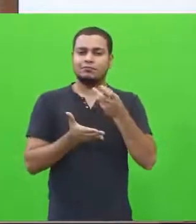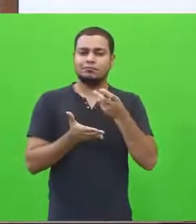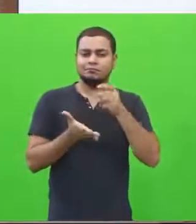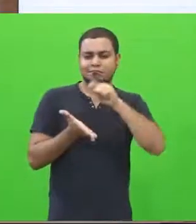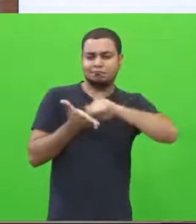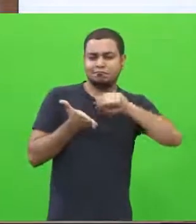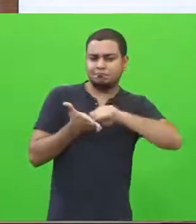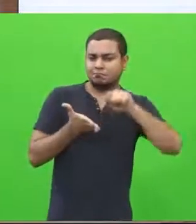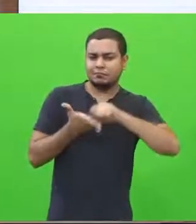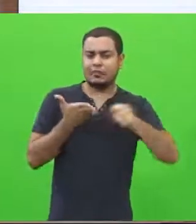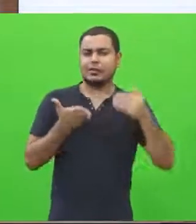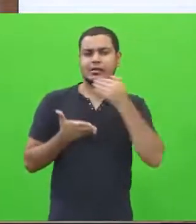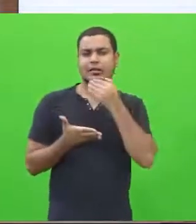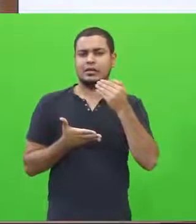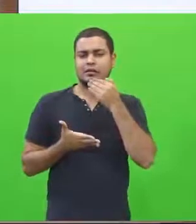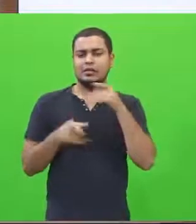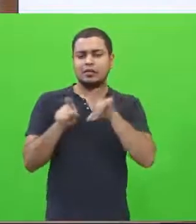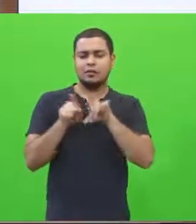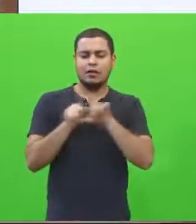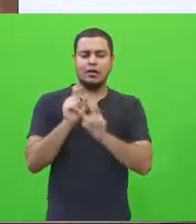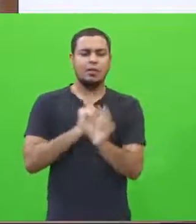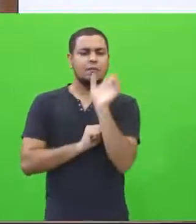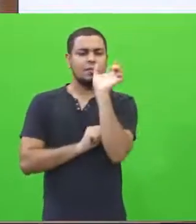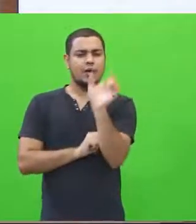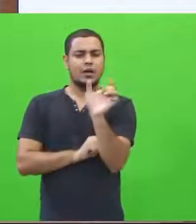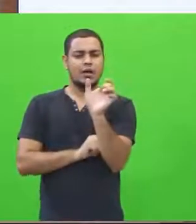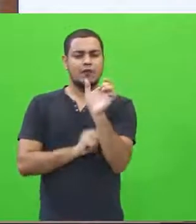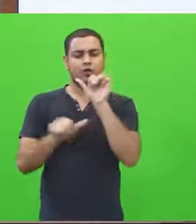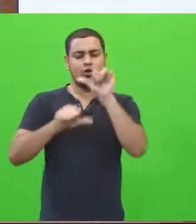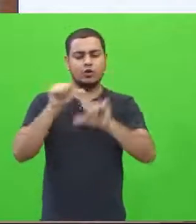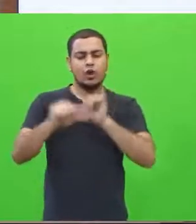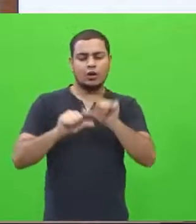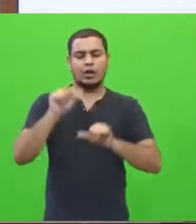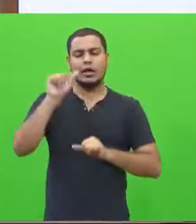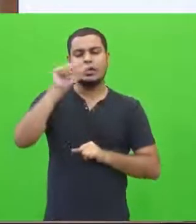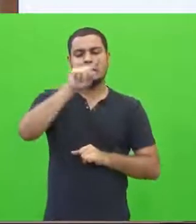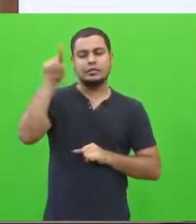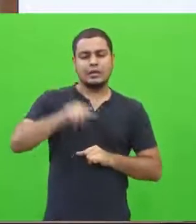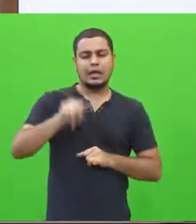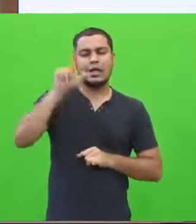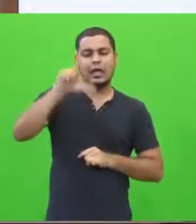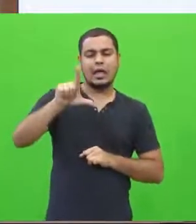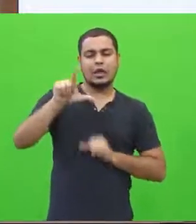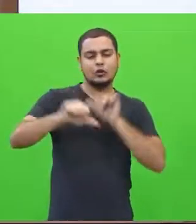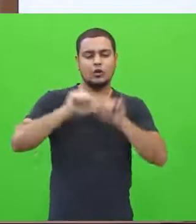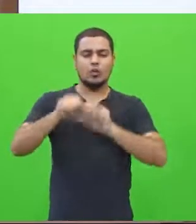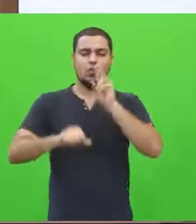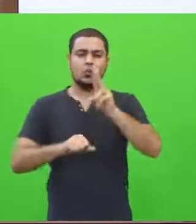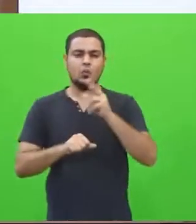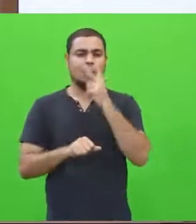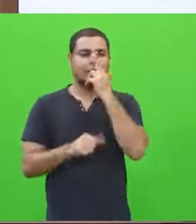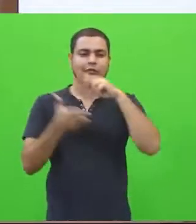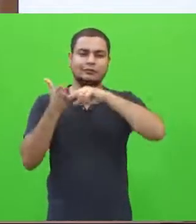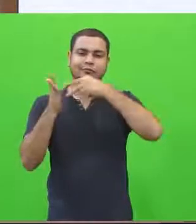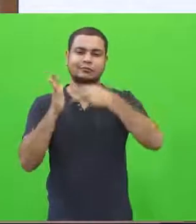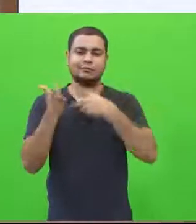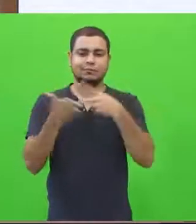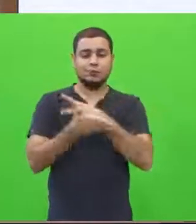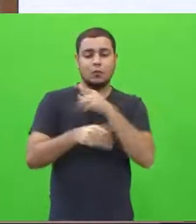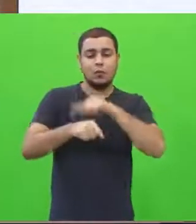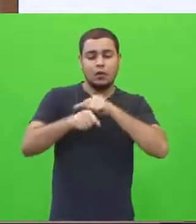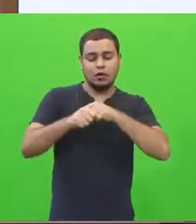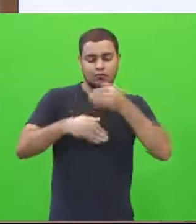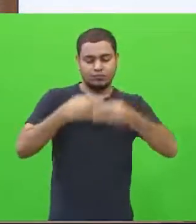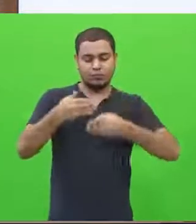Quando vem a questão da troca do L pelo U. Então, assim, no processo de redação do